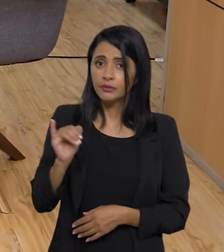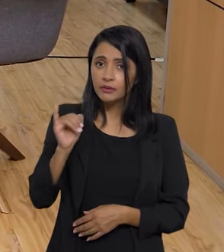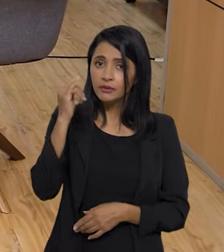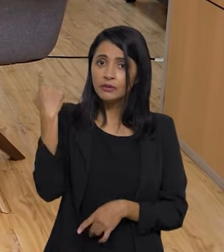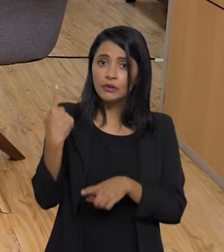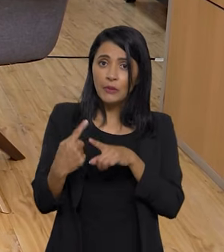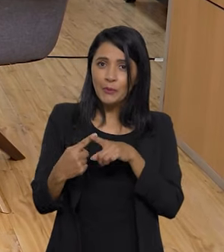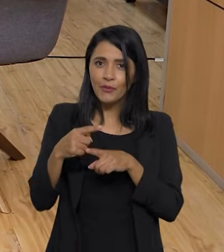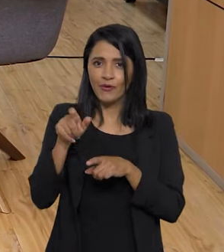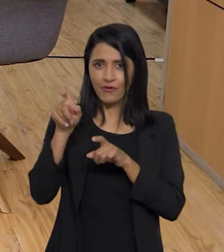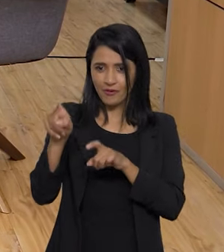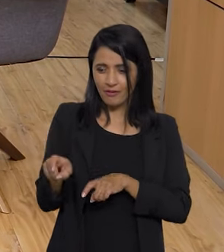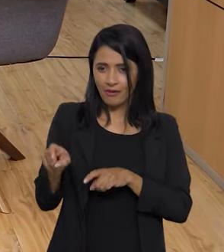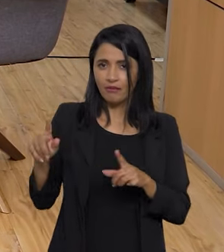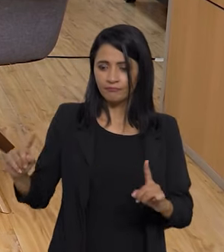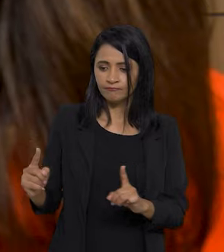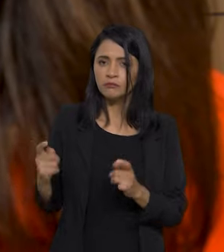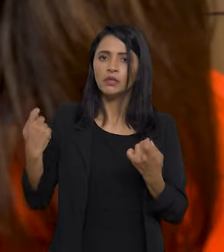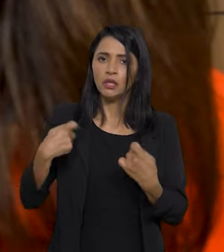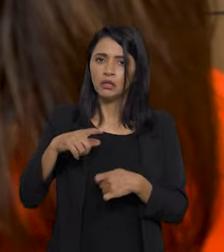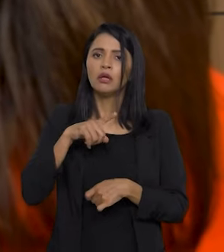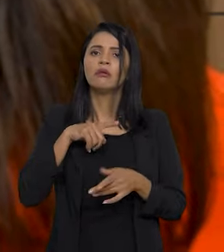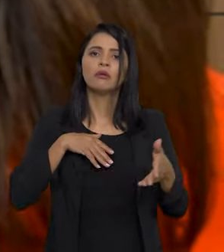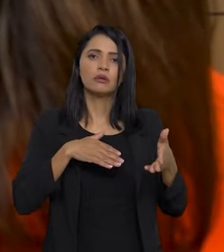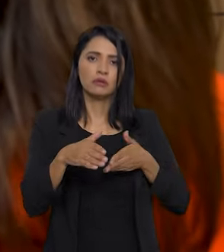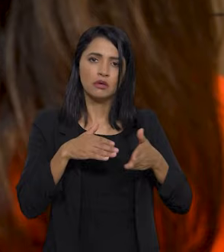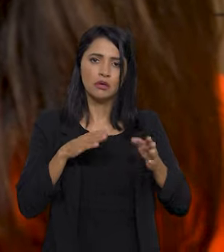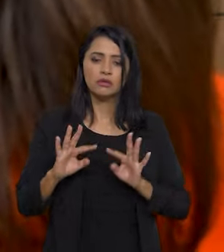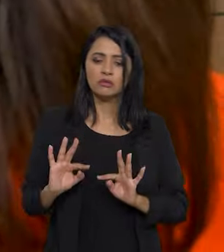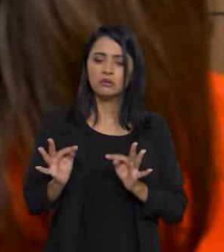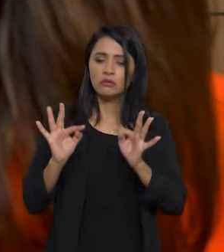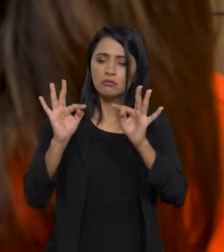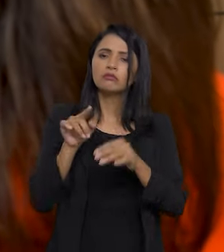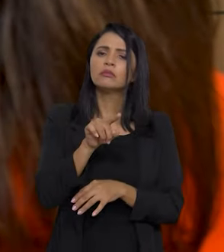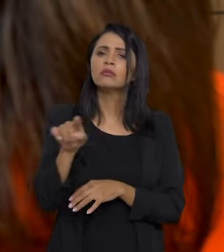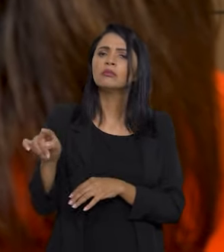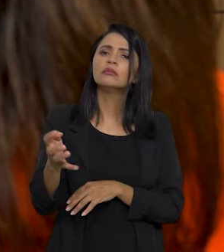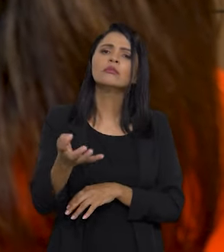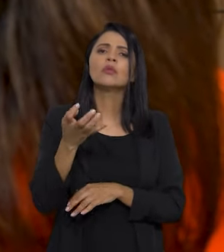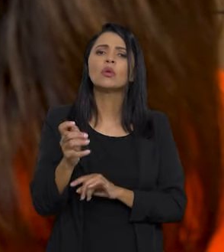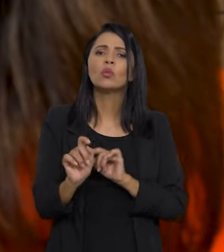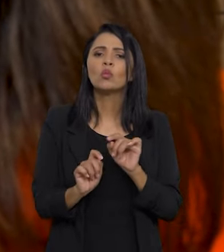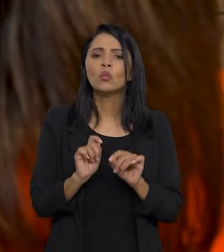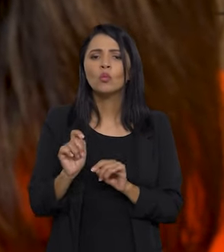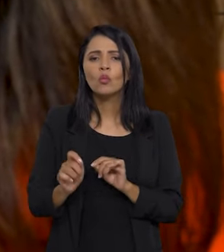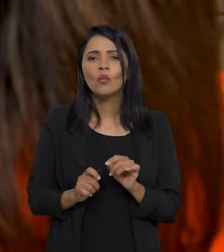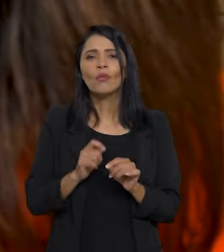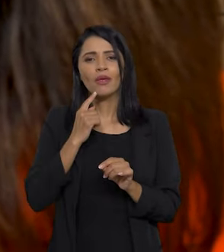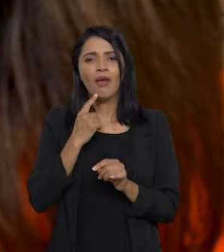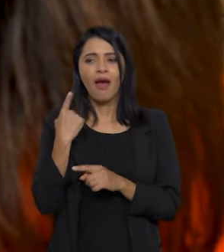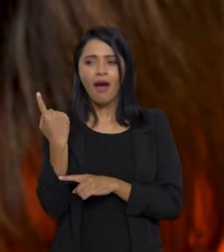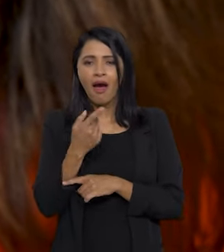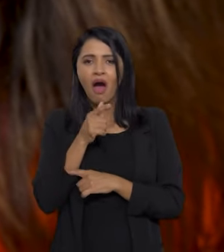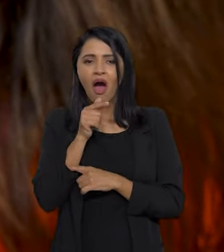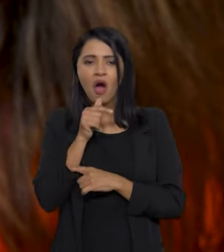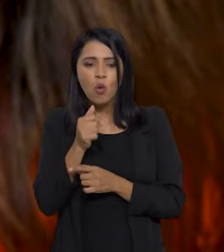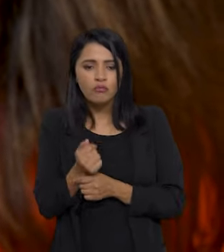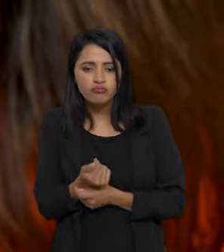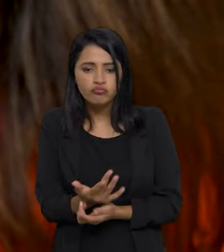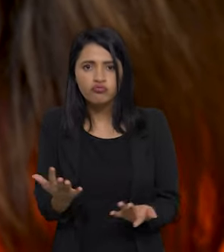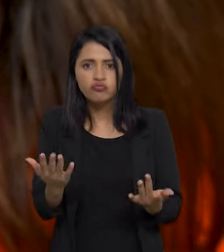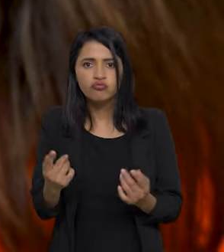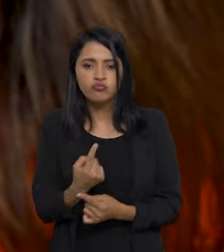importante, porque o pequeno tem que ter acesso à tecnologia. Eles querem uma irrigação